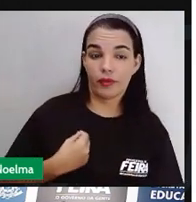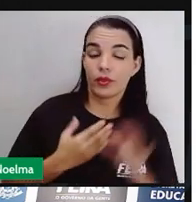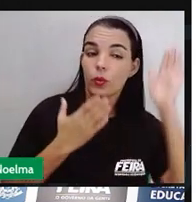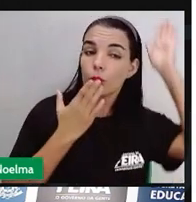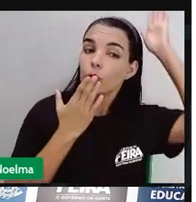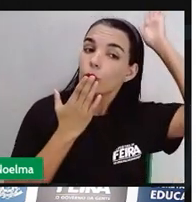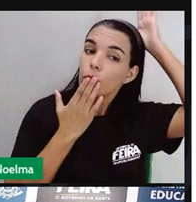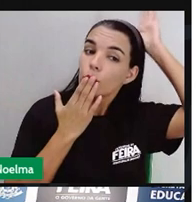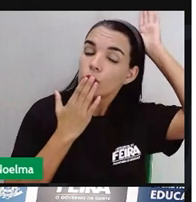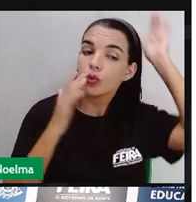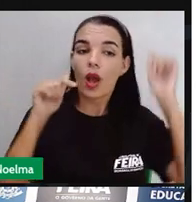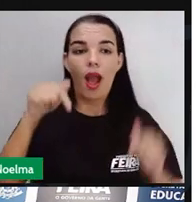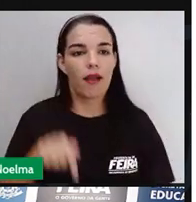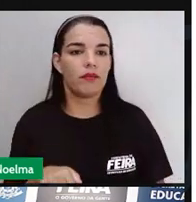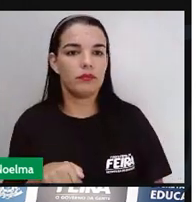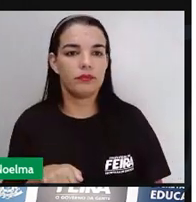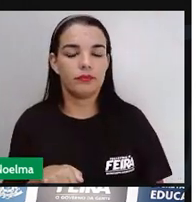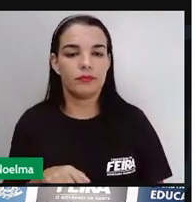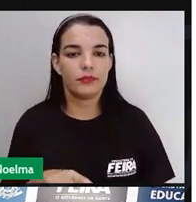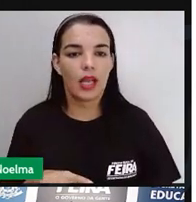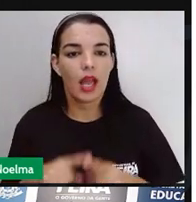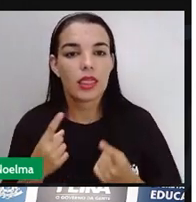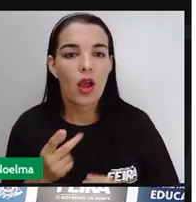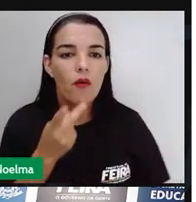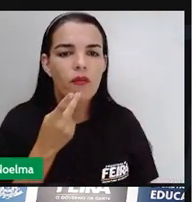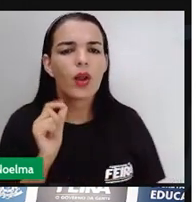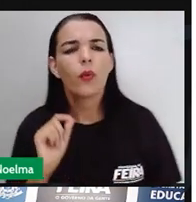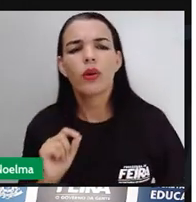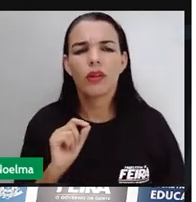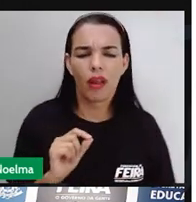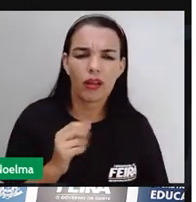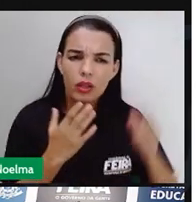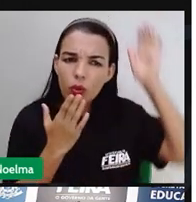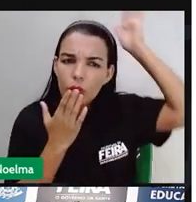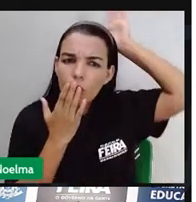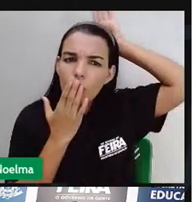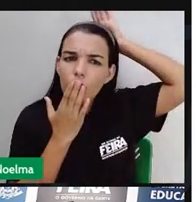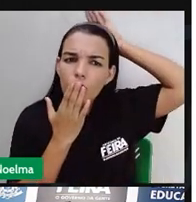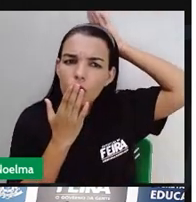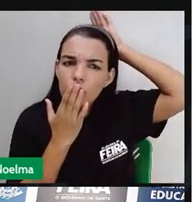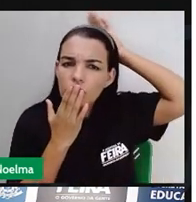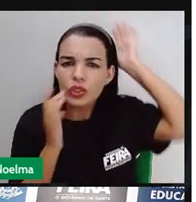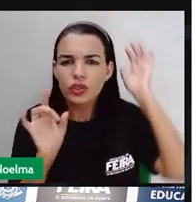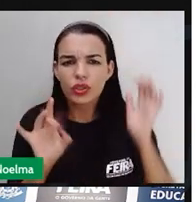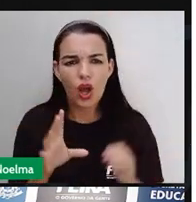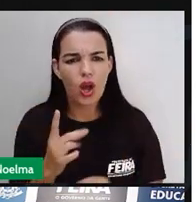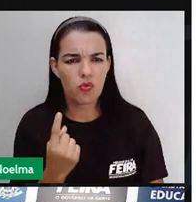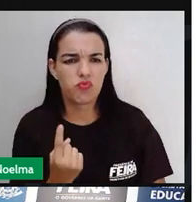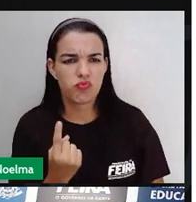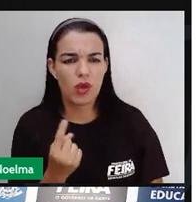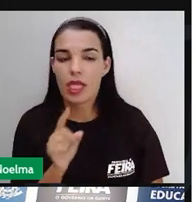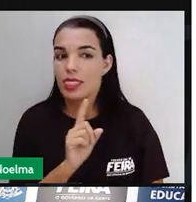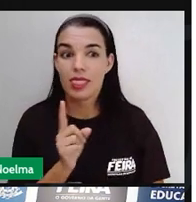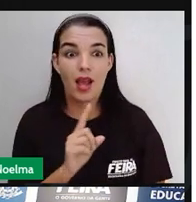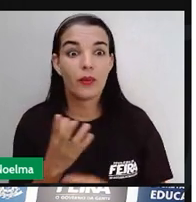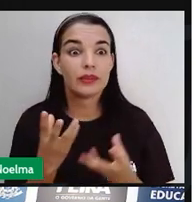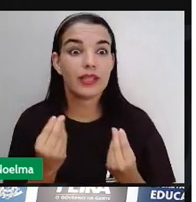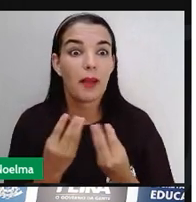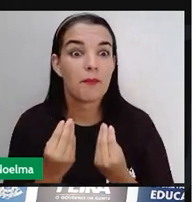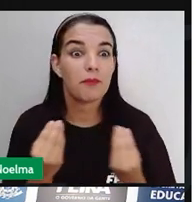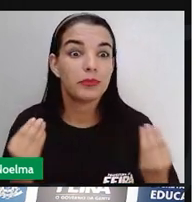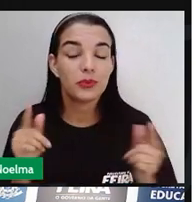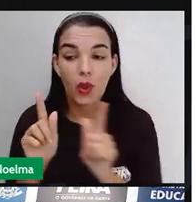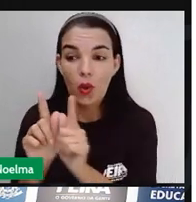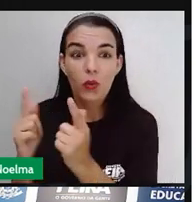índios. E a gente fala sobre o índio como se o índio fosse um tipo só. Não, existem diversos grupos indígenas no